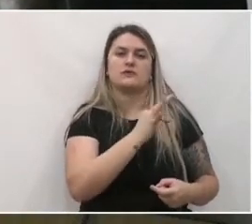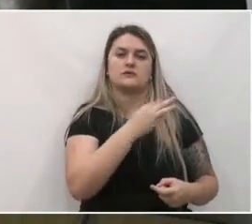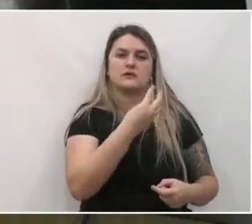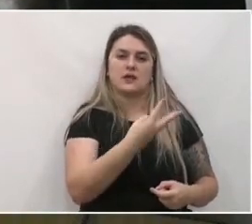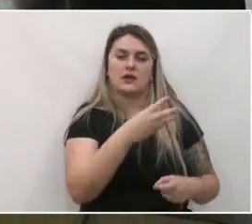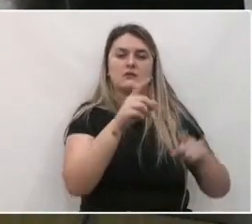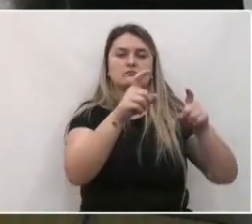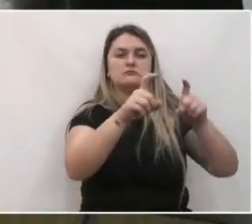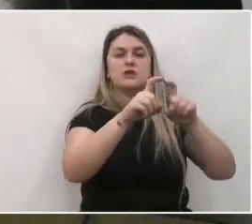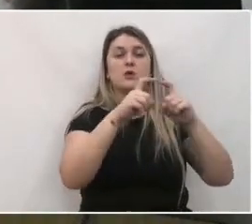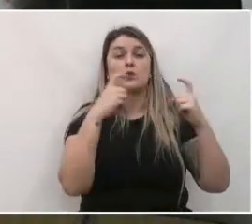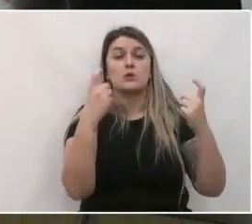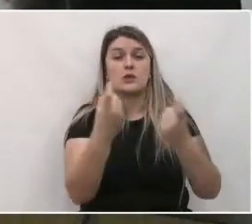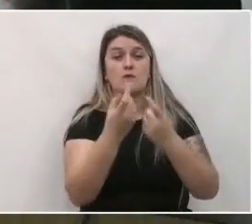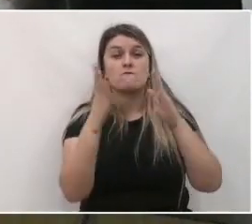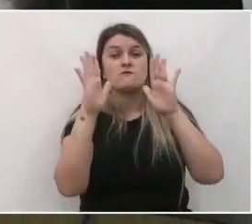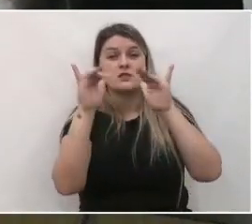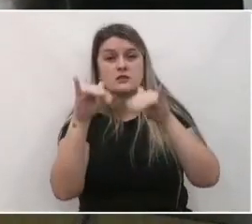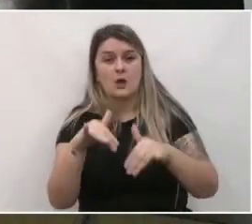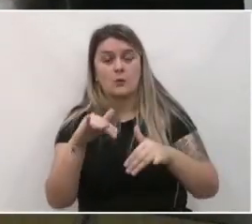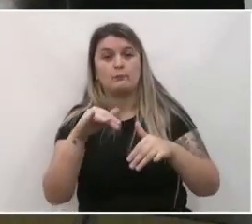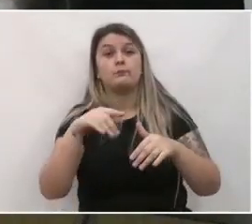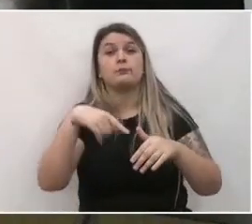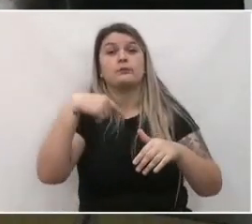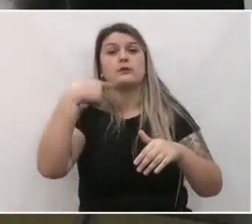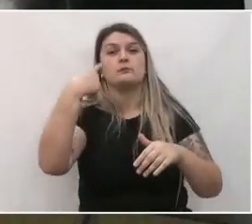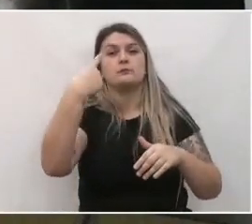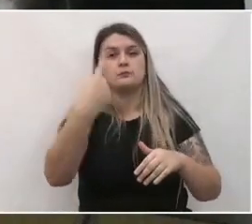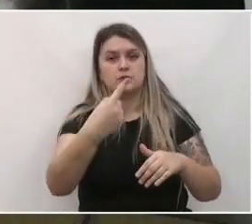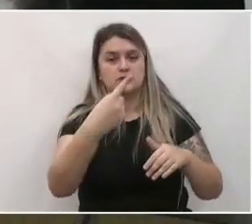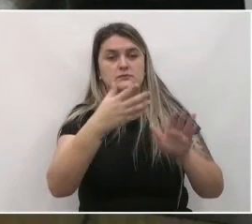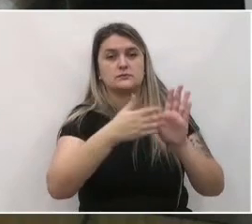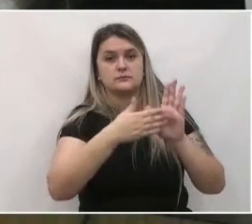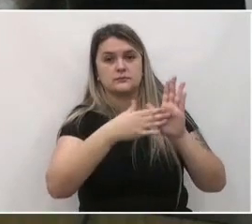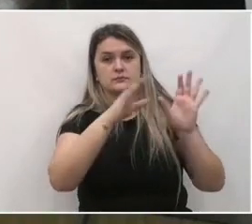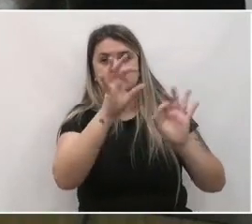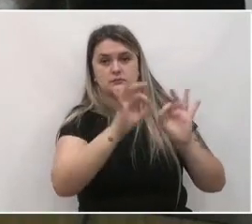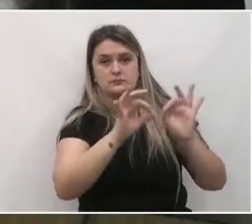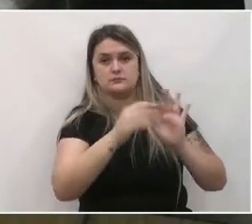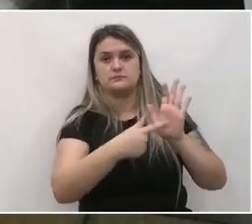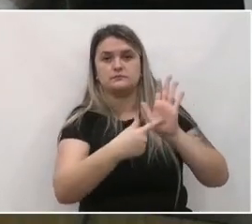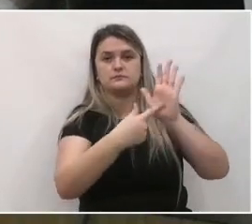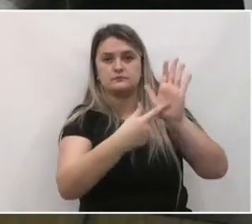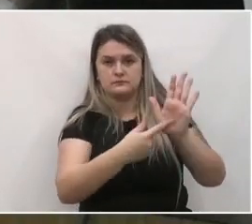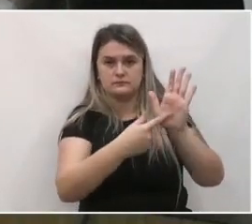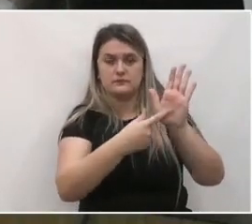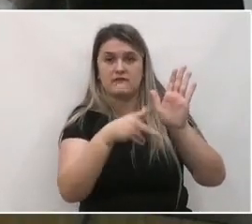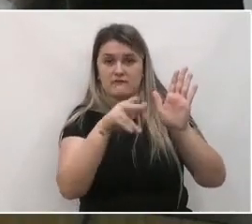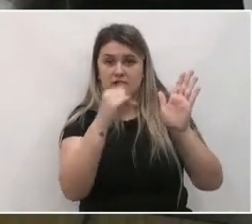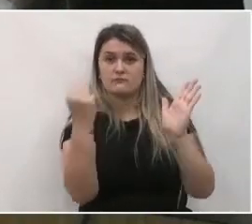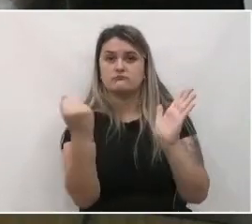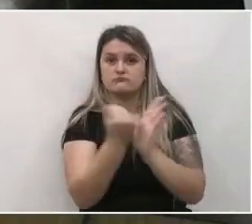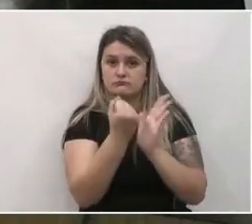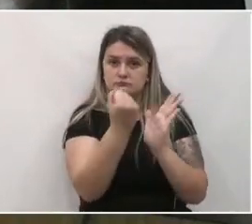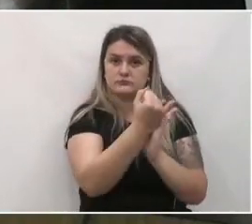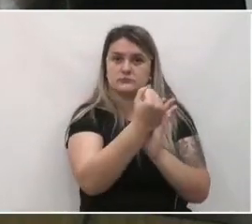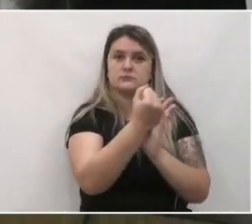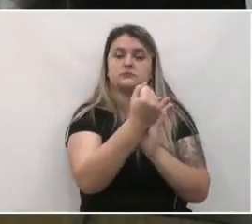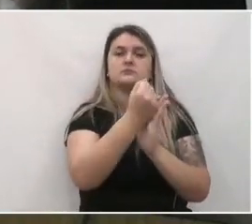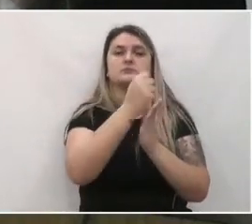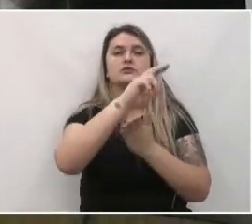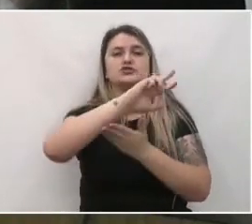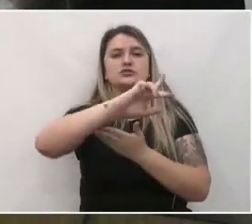depois deste plano ter sido apresentado e validado também pelos